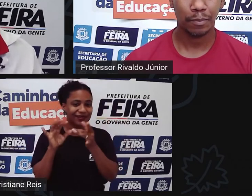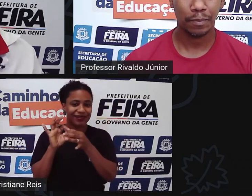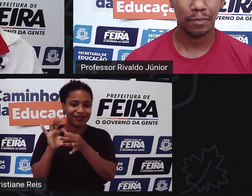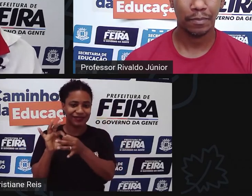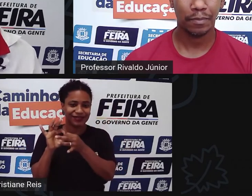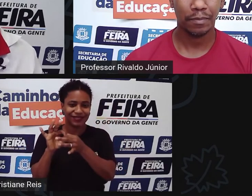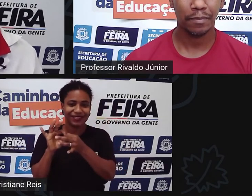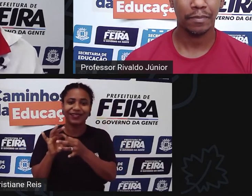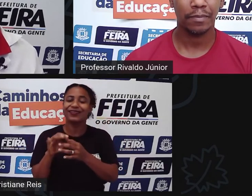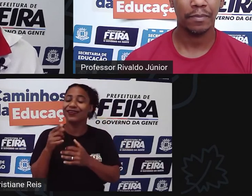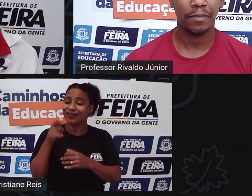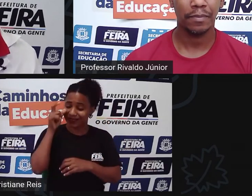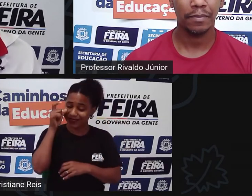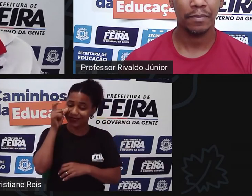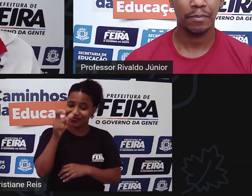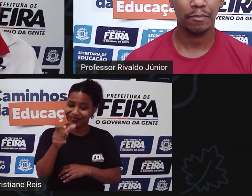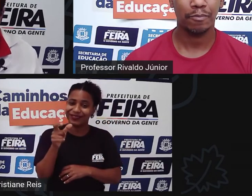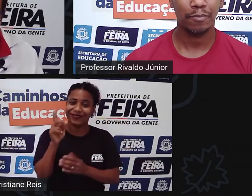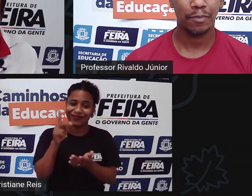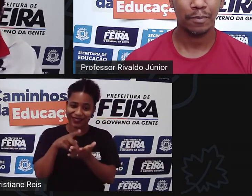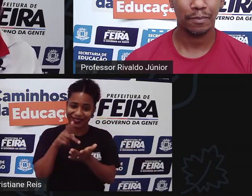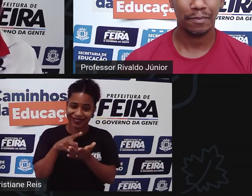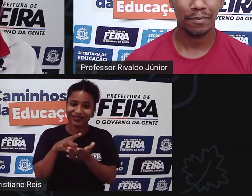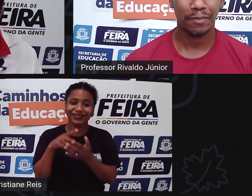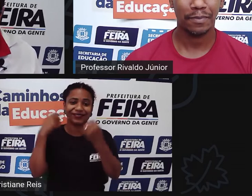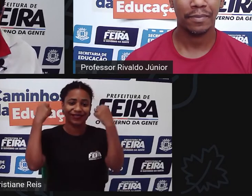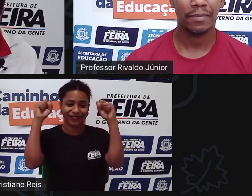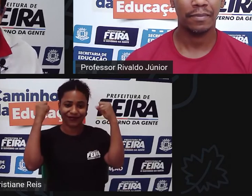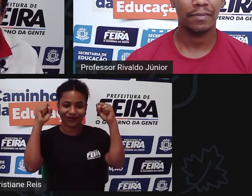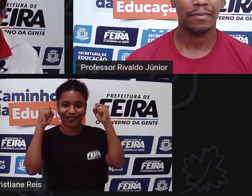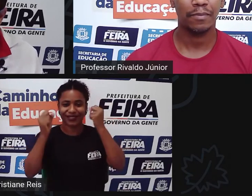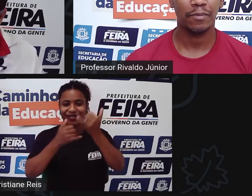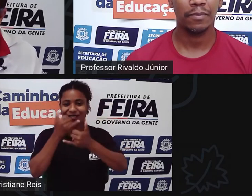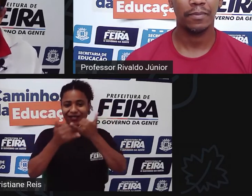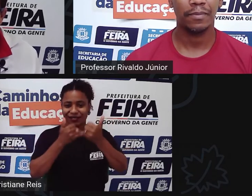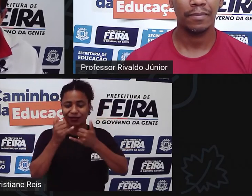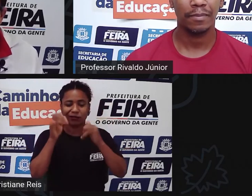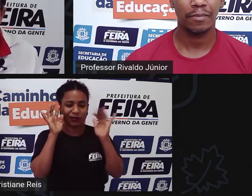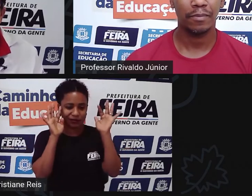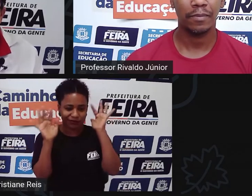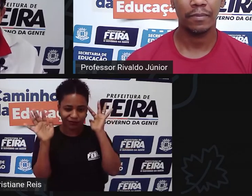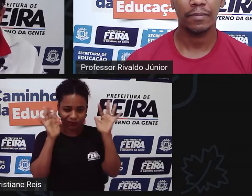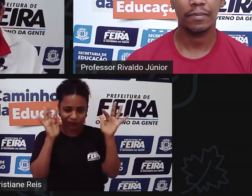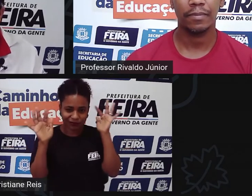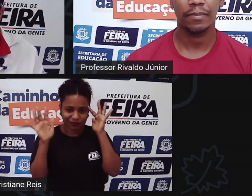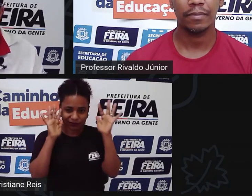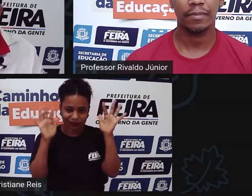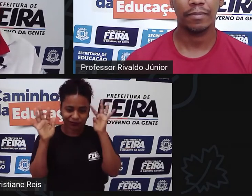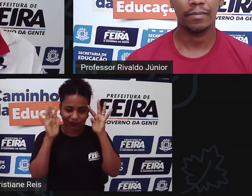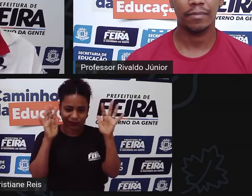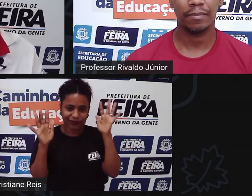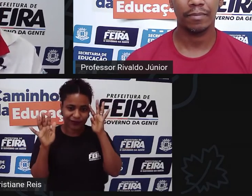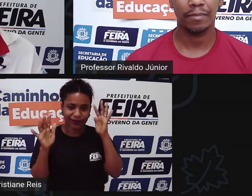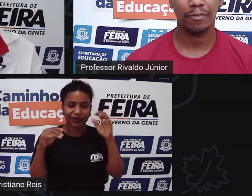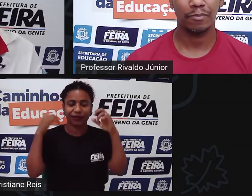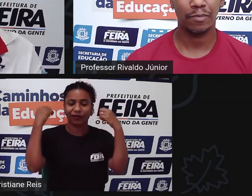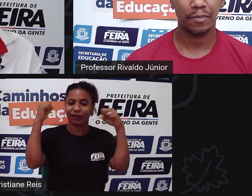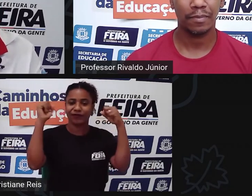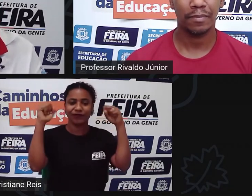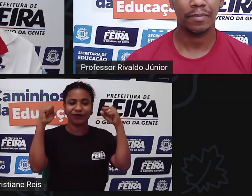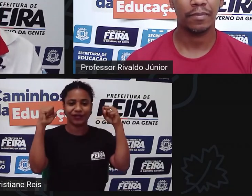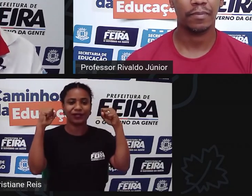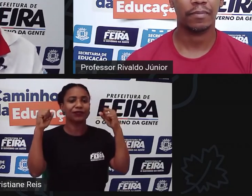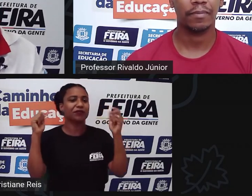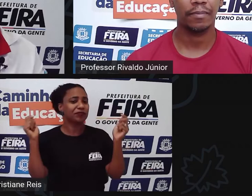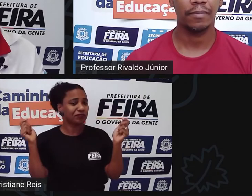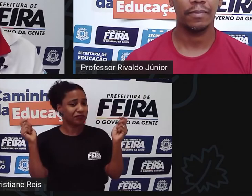pensado dessa forma mas olha aí galera vocês estão tendo a oportunidade de refletir sobre isso quando você for fazer a aula de educação